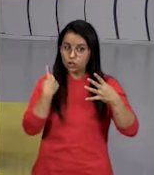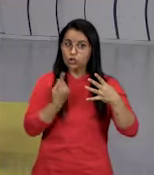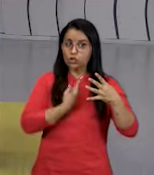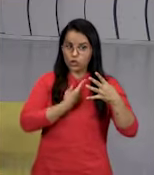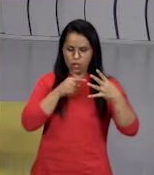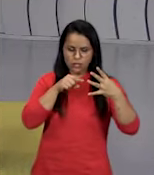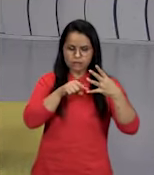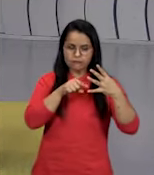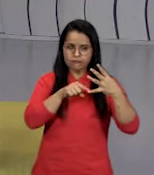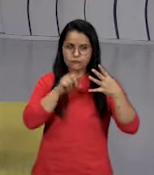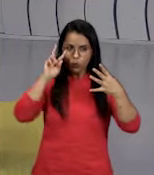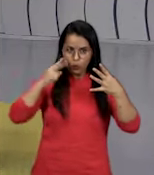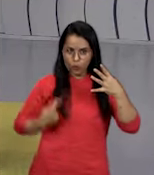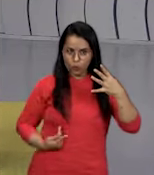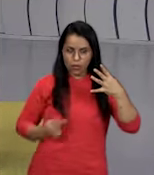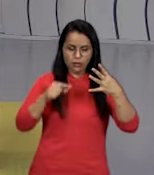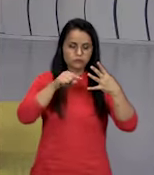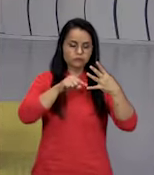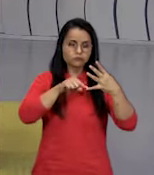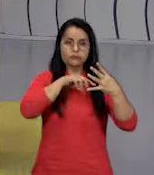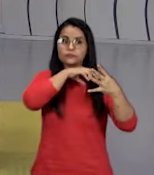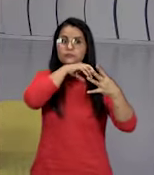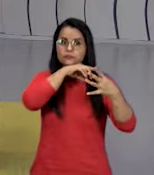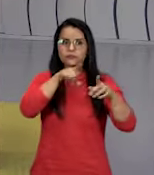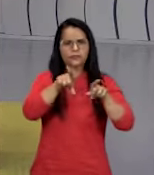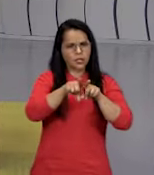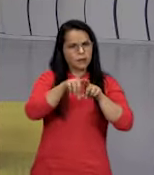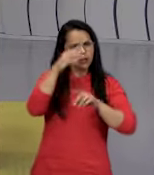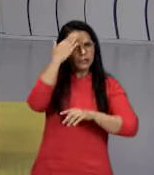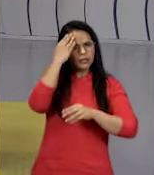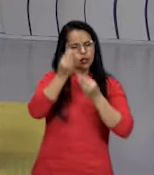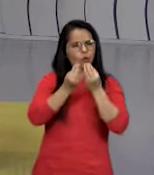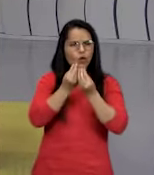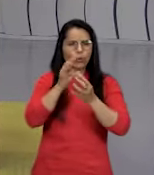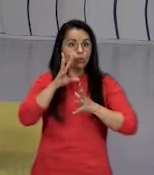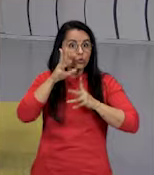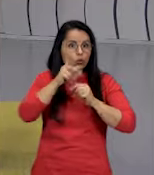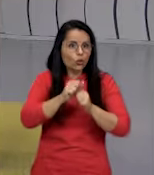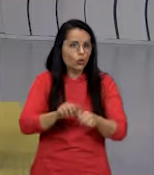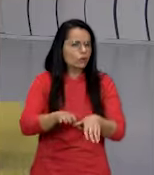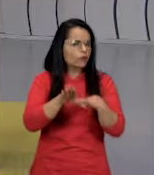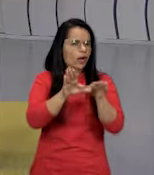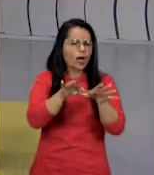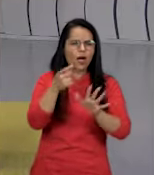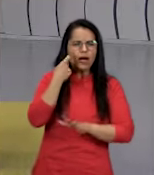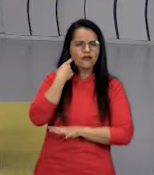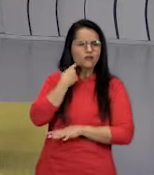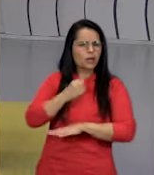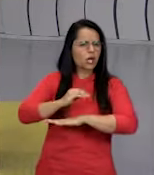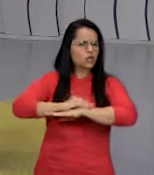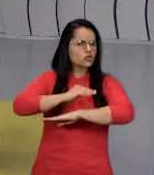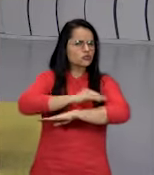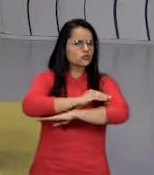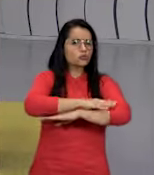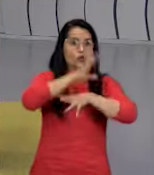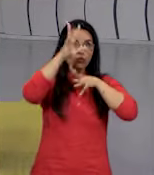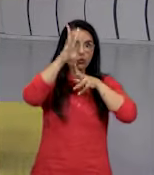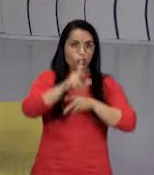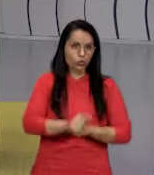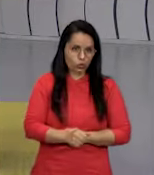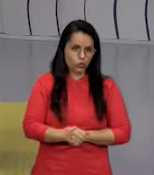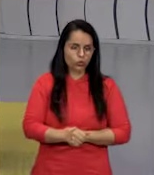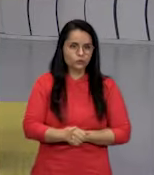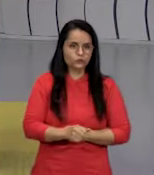no grupo dos animais, mas a gente também pode entender os réteis, as aves, os peixes e etc. Então,